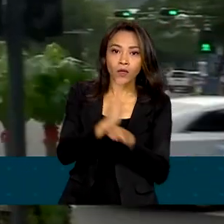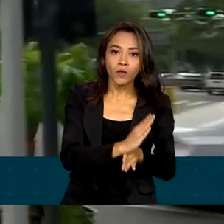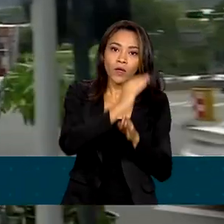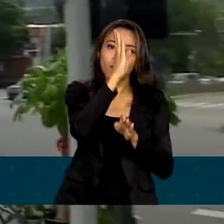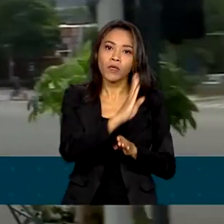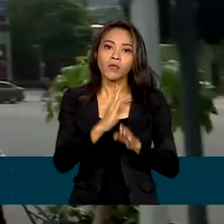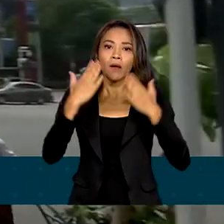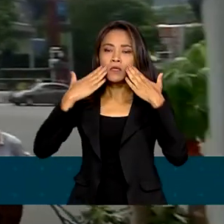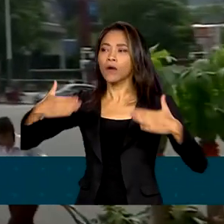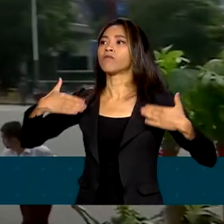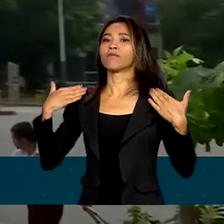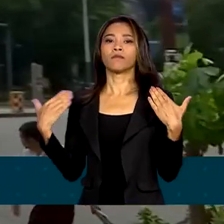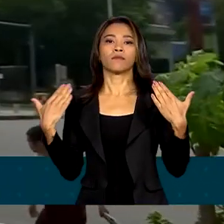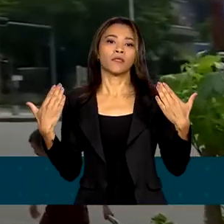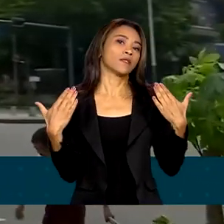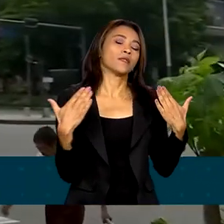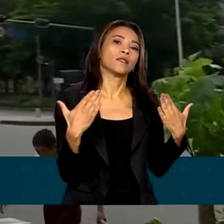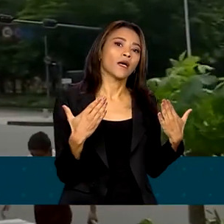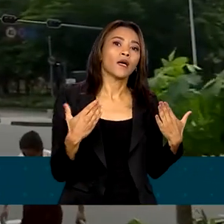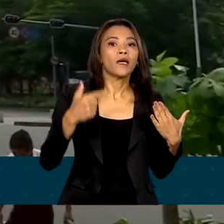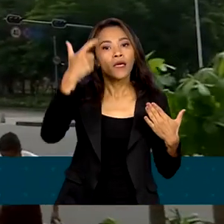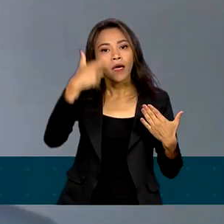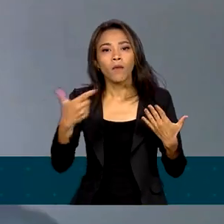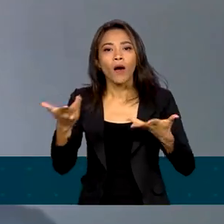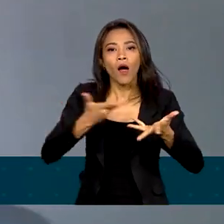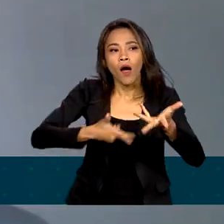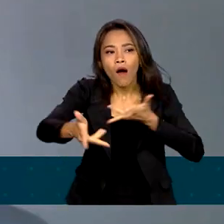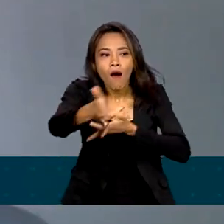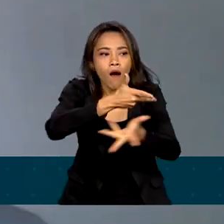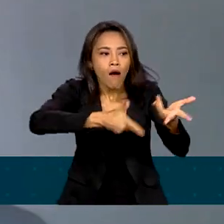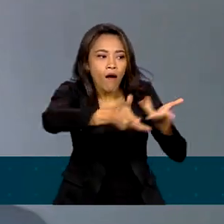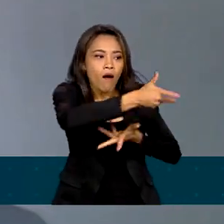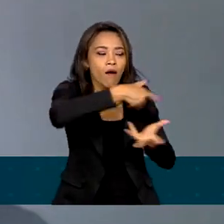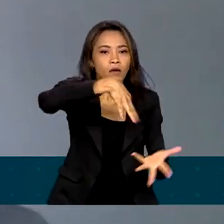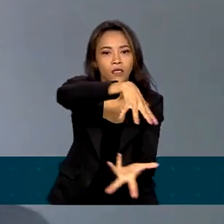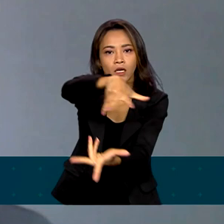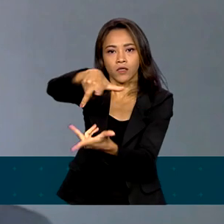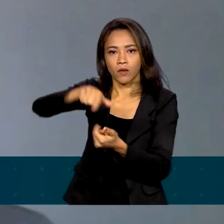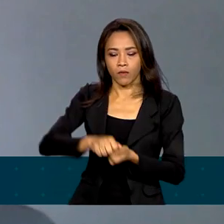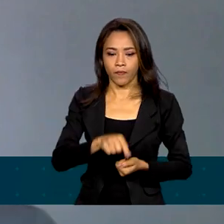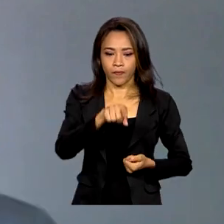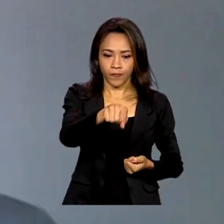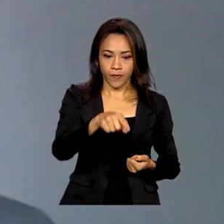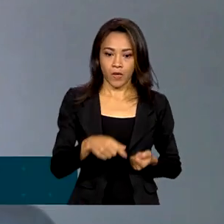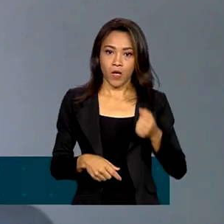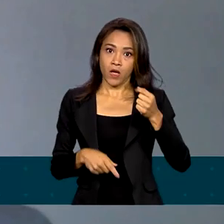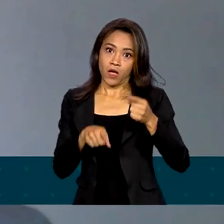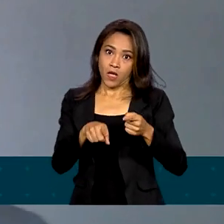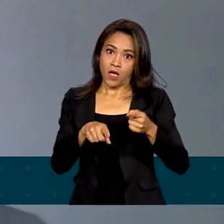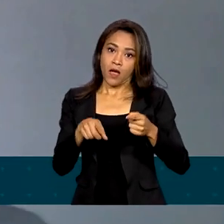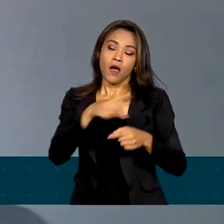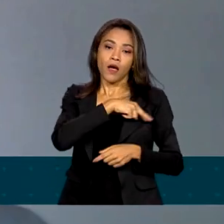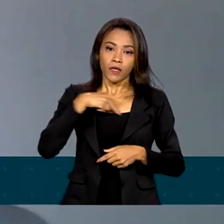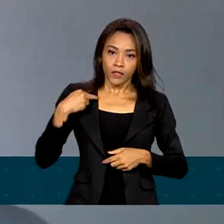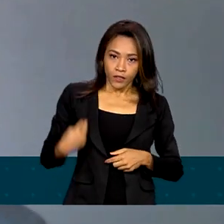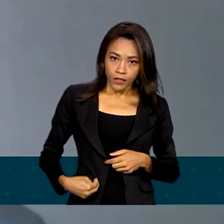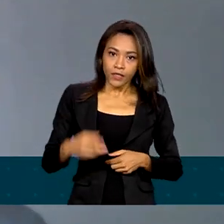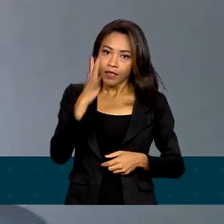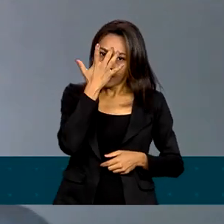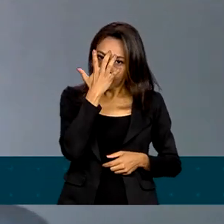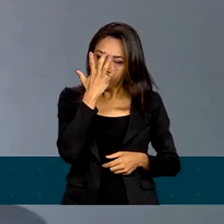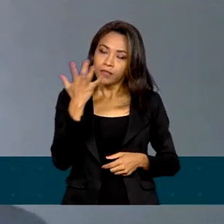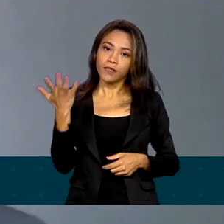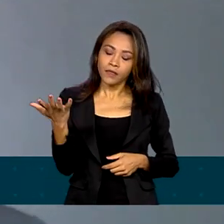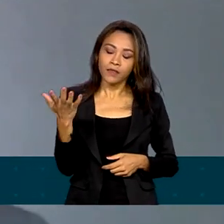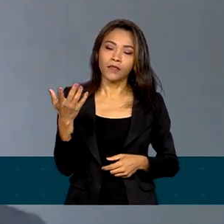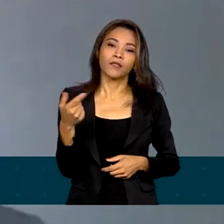se posicionar como mediador internacional. Vinculando-se a China e a Índia, a voz do Brasil